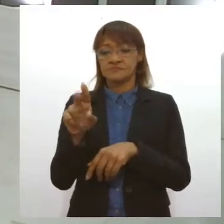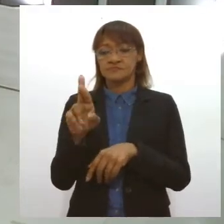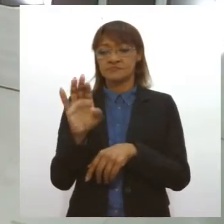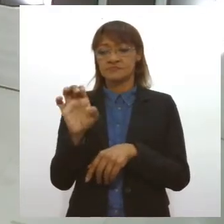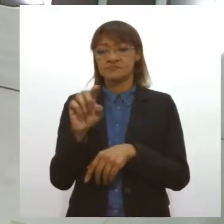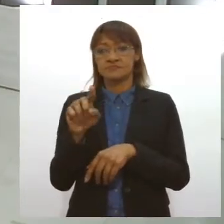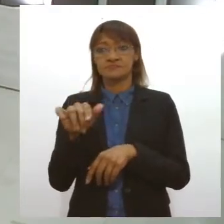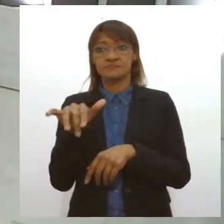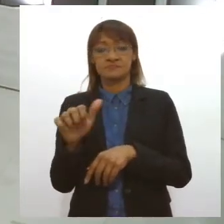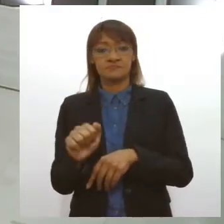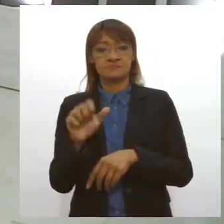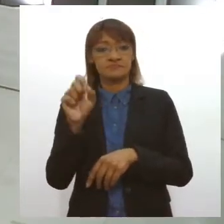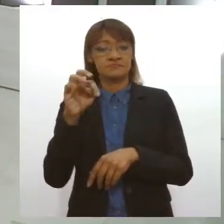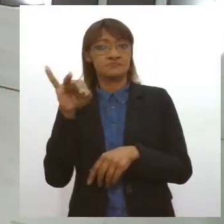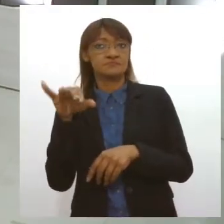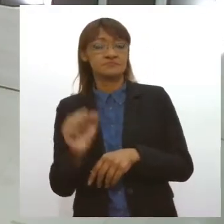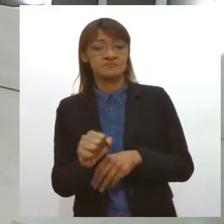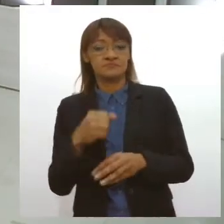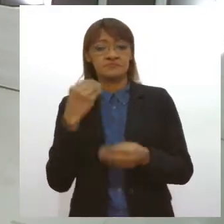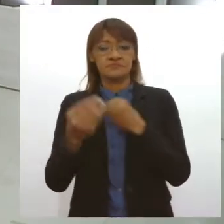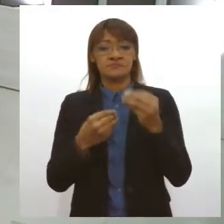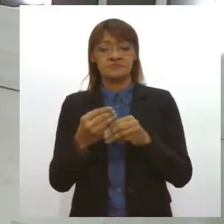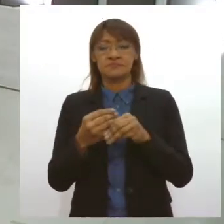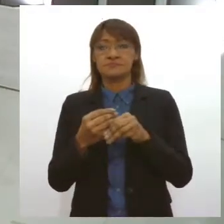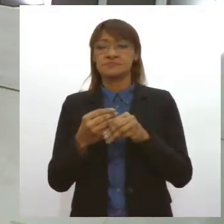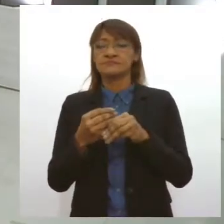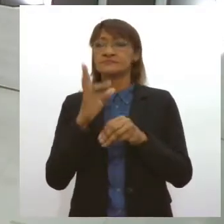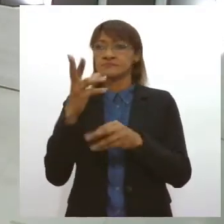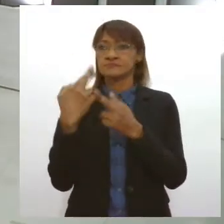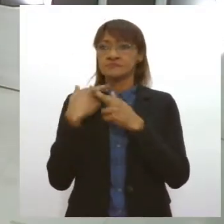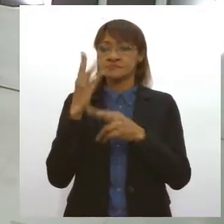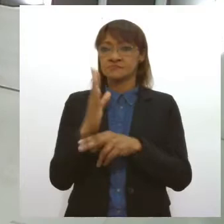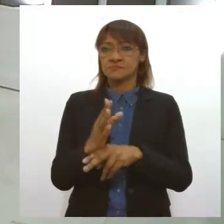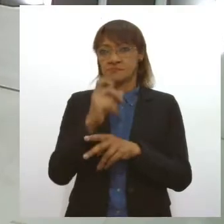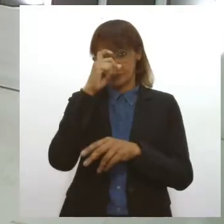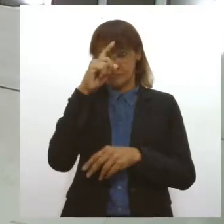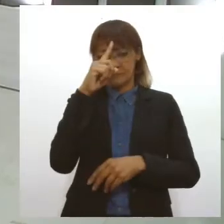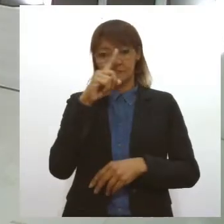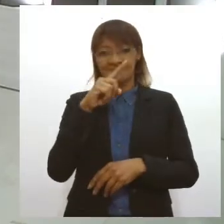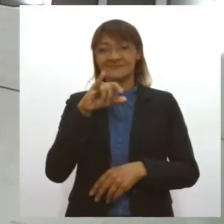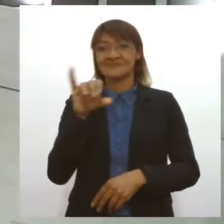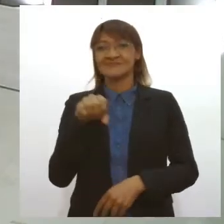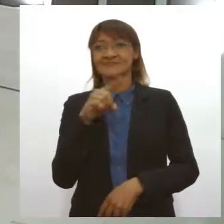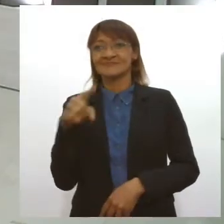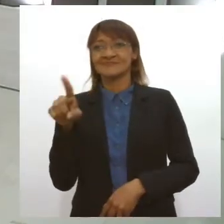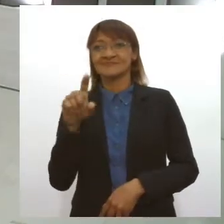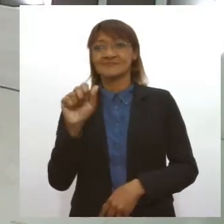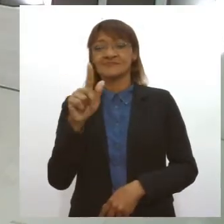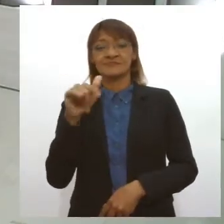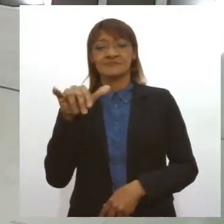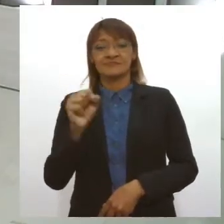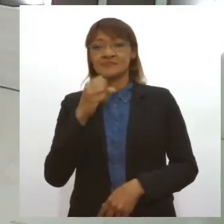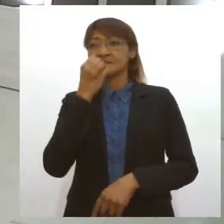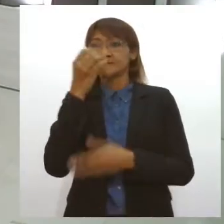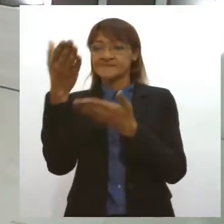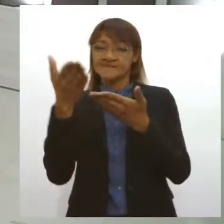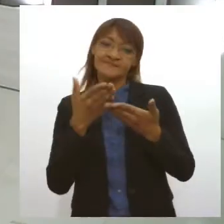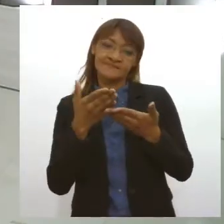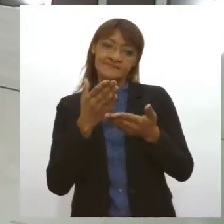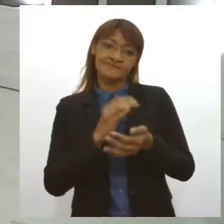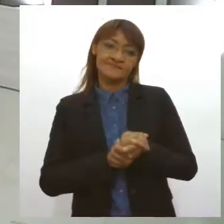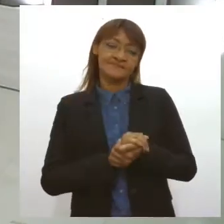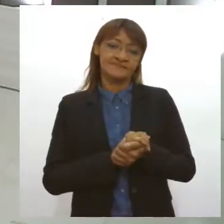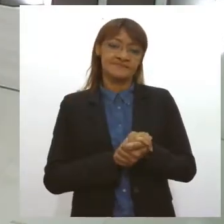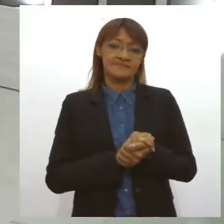unidade de tratamento de queimados do Hospital João Alves. Boa tarde, Vandressa. Seja bem-vinda ao Jornal da Lese, segunda edição.